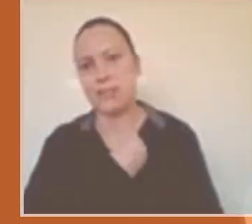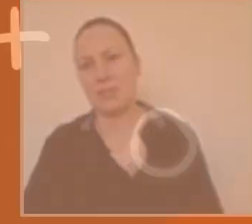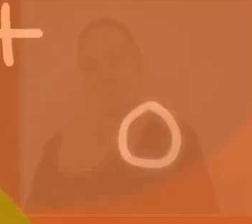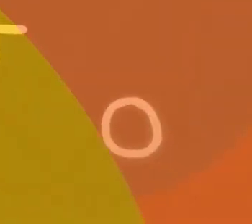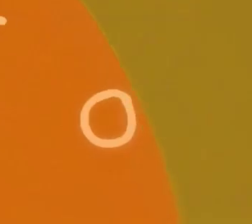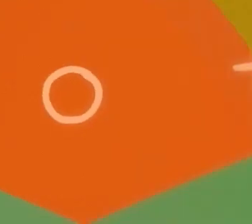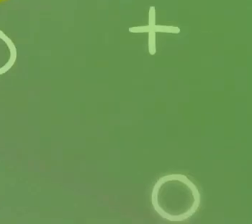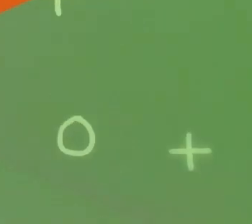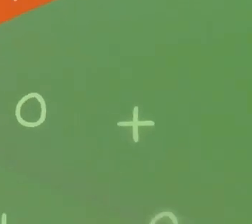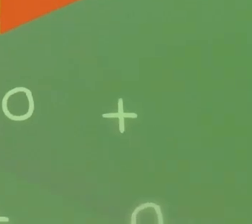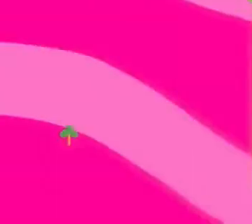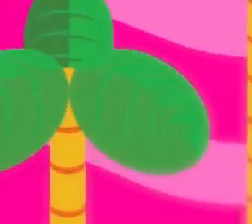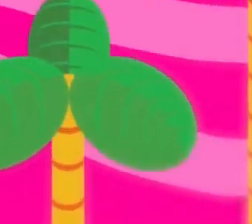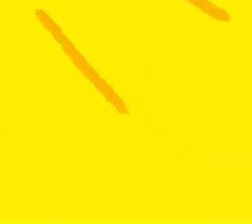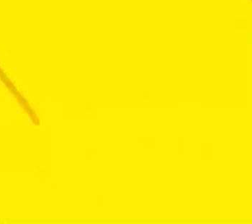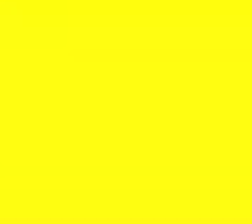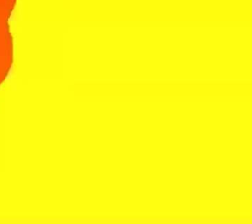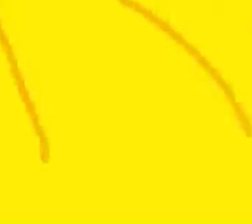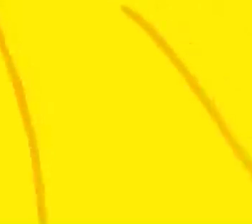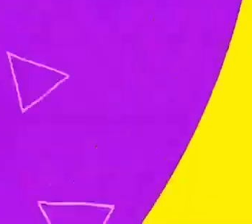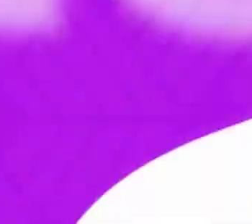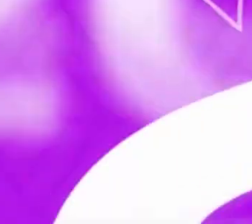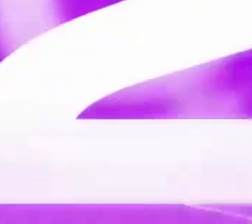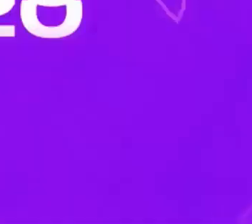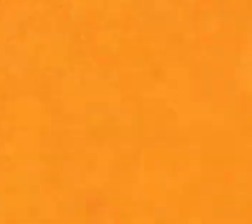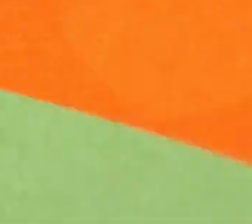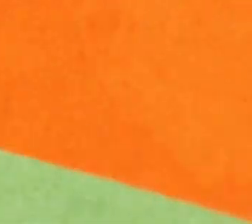obrigado tchau tchau valeu pessoal muito bom tchau